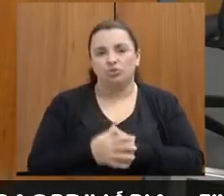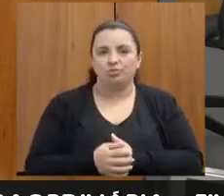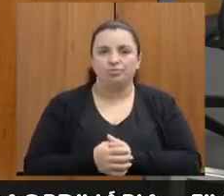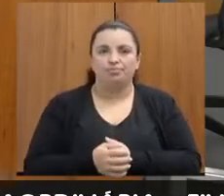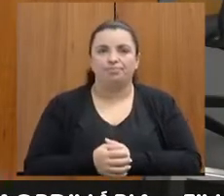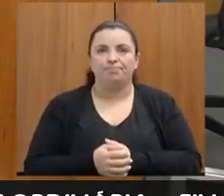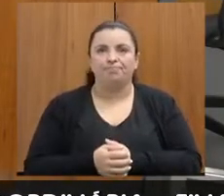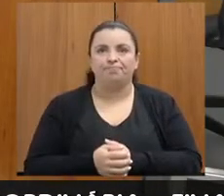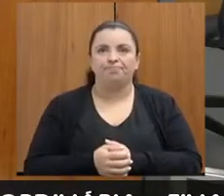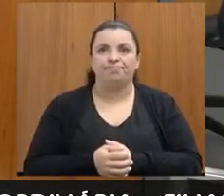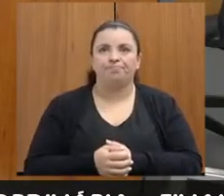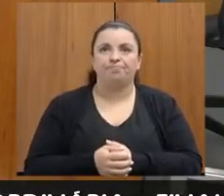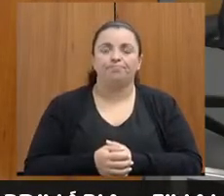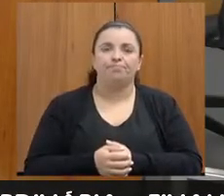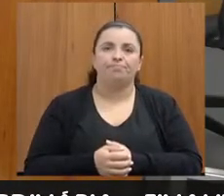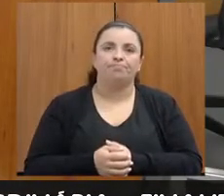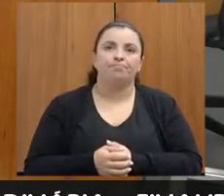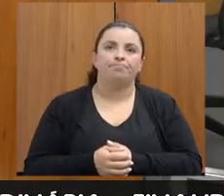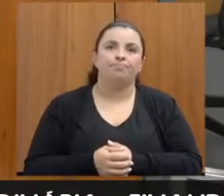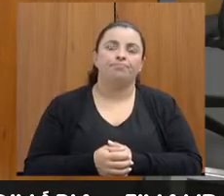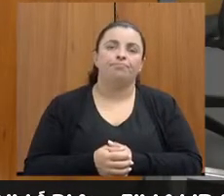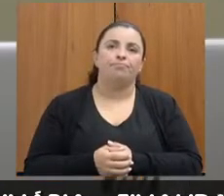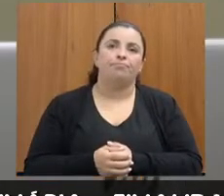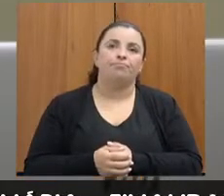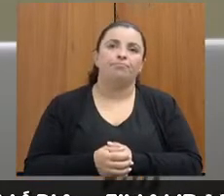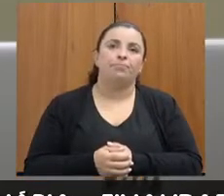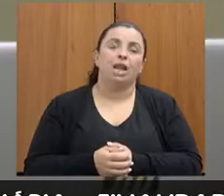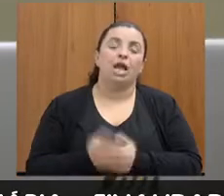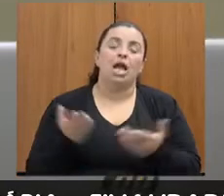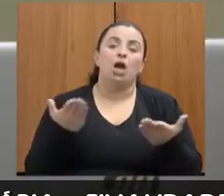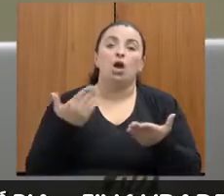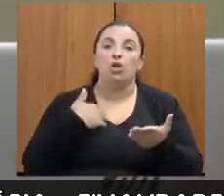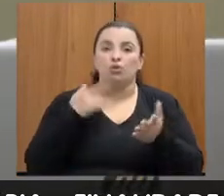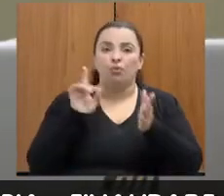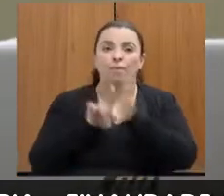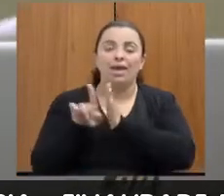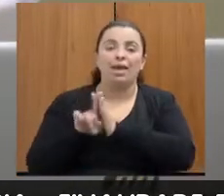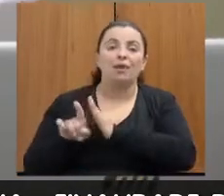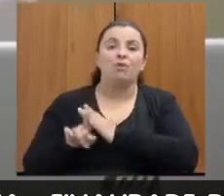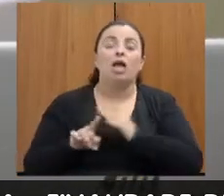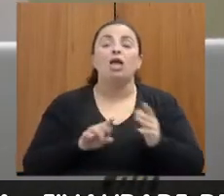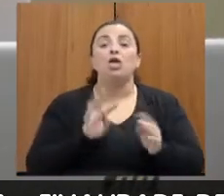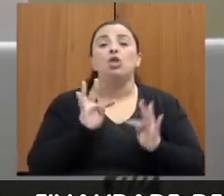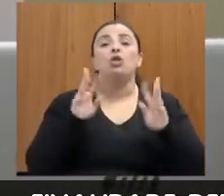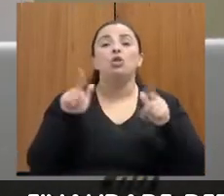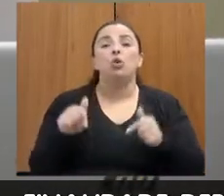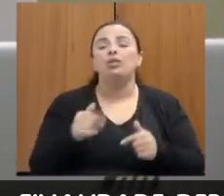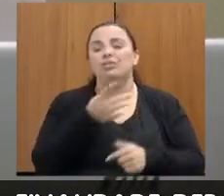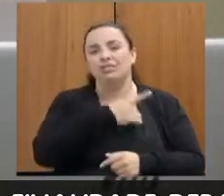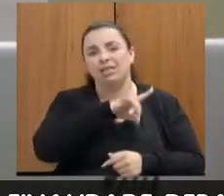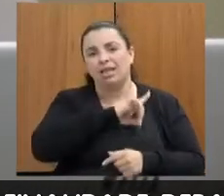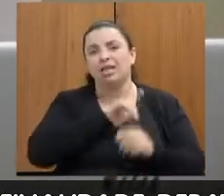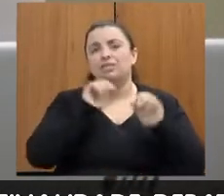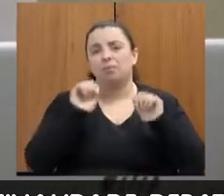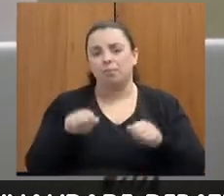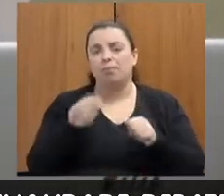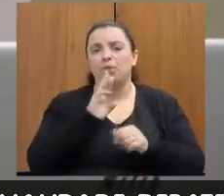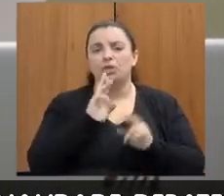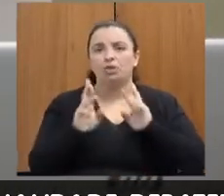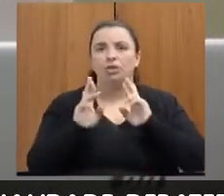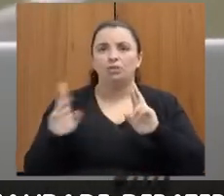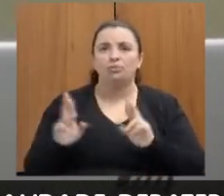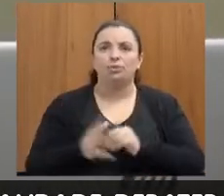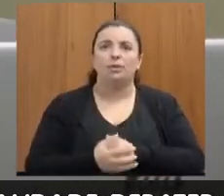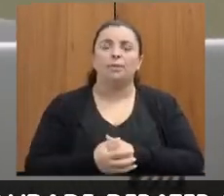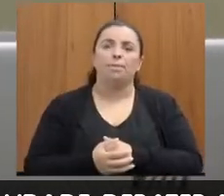perguntas e todas as delegacias aqui vão responder, vou começar de lá para cá, Felipe.